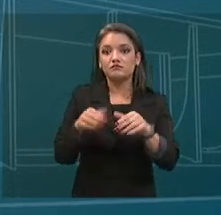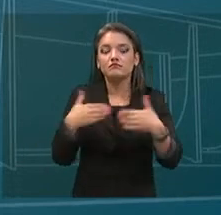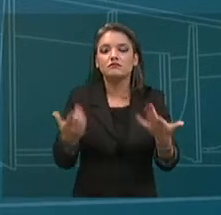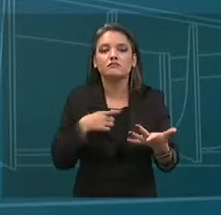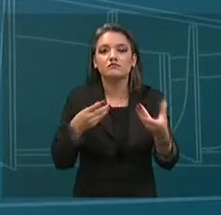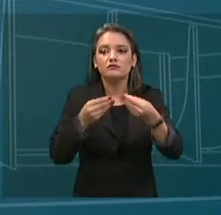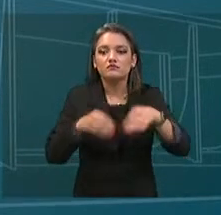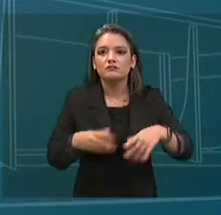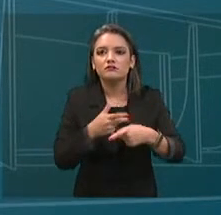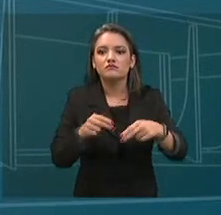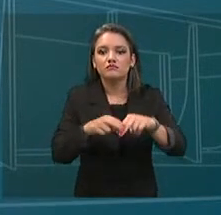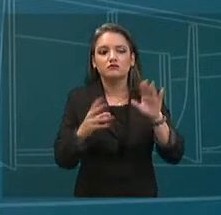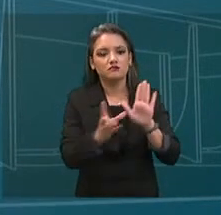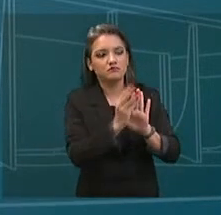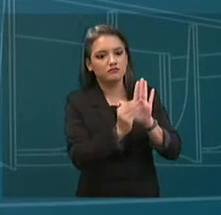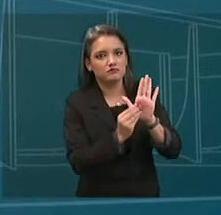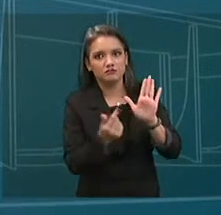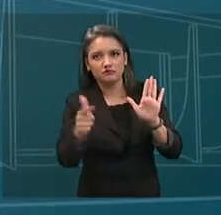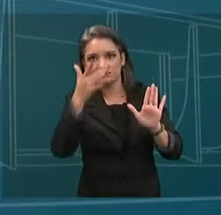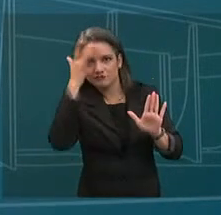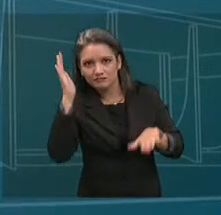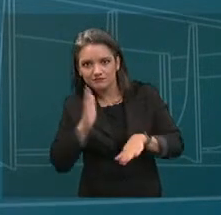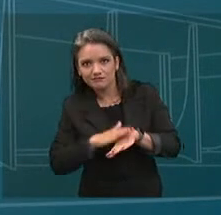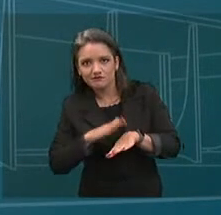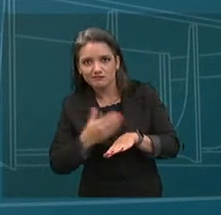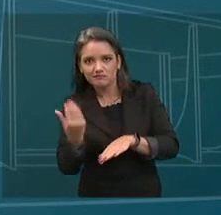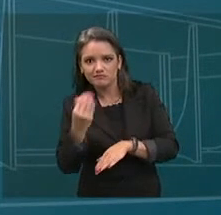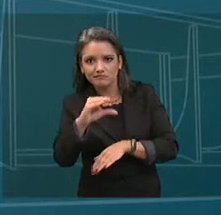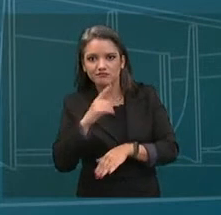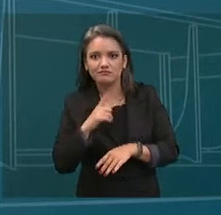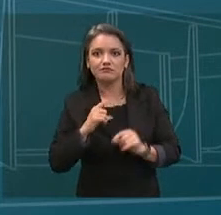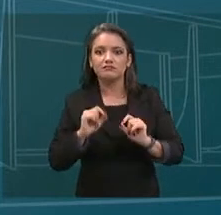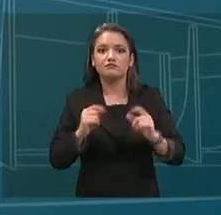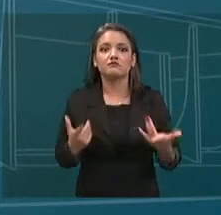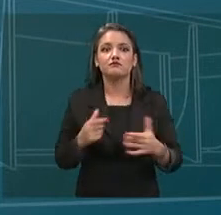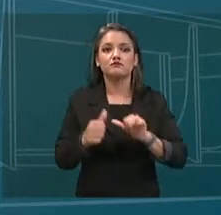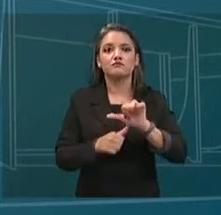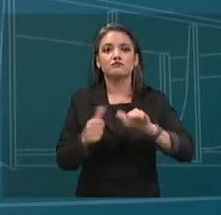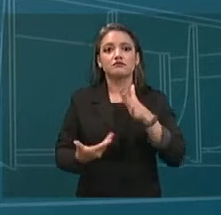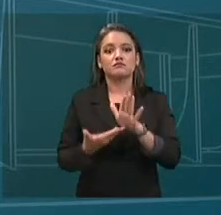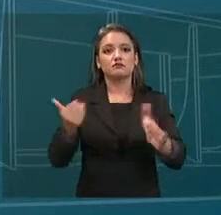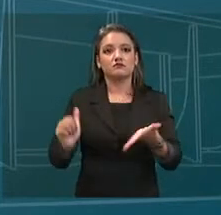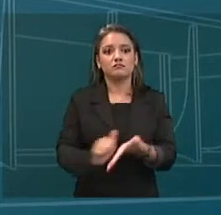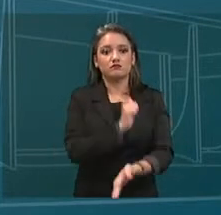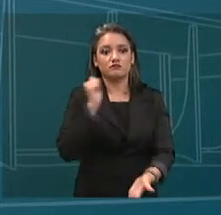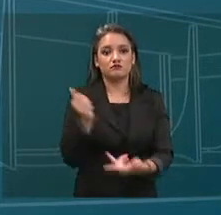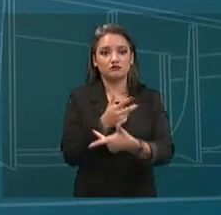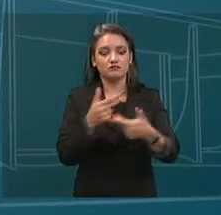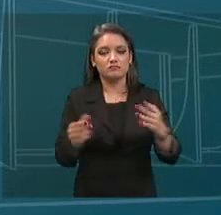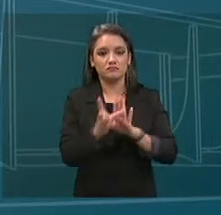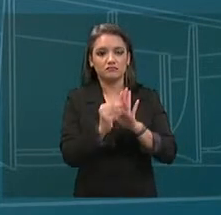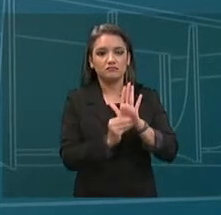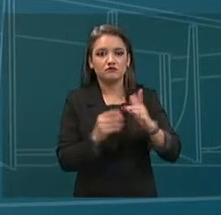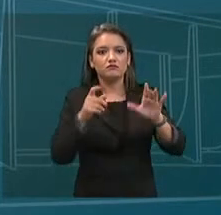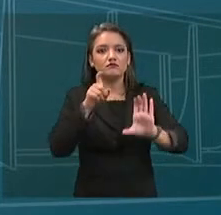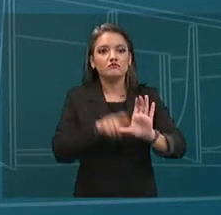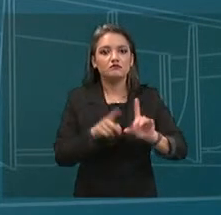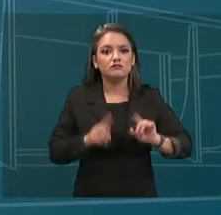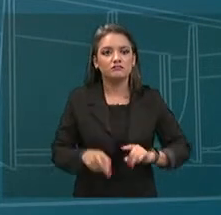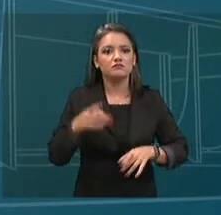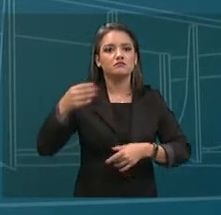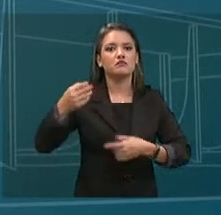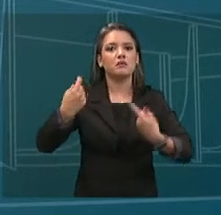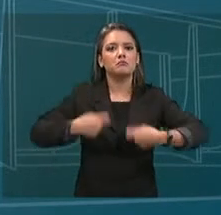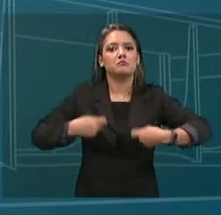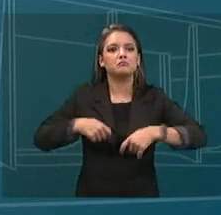decorrentes de conteúdos gerados por terceiros, é no sentido de se afastar a interpretação de que a remoção de conteúdos ilícitos dependeria sempre de ordem judicial